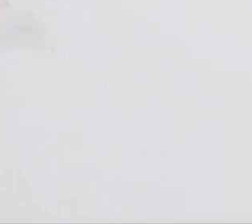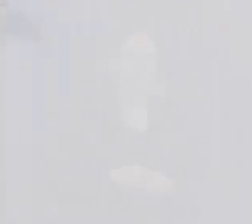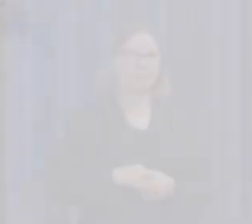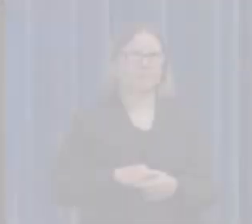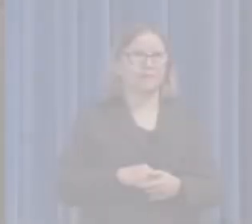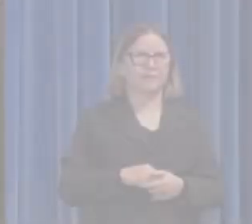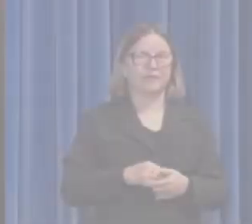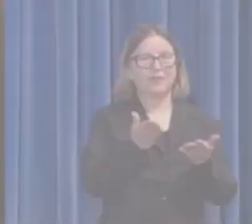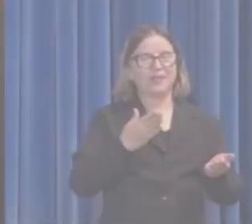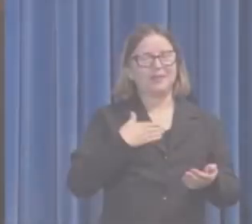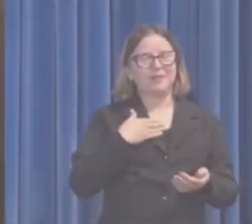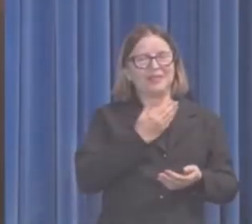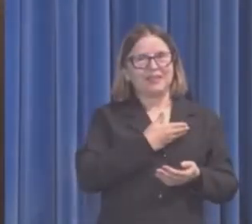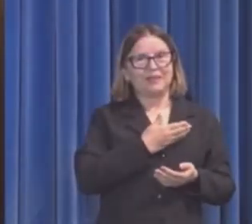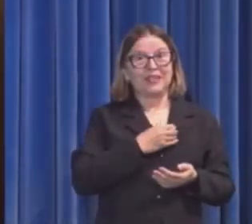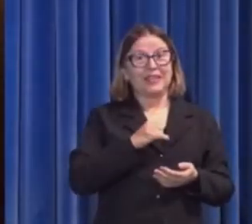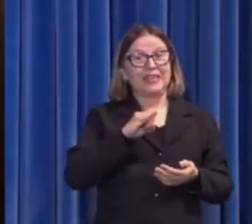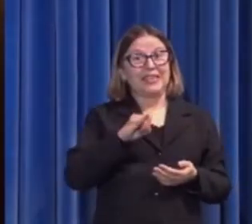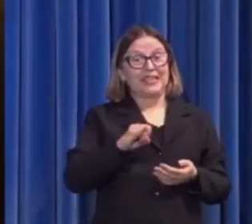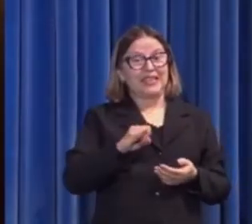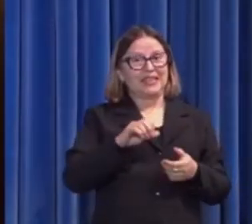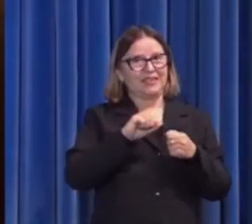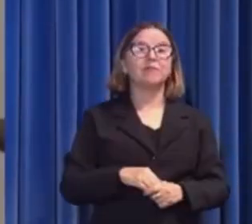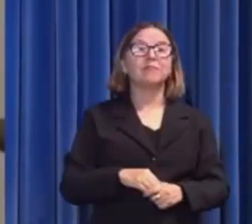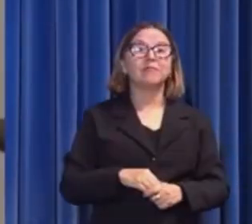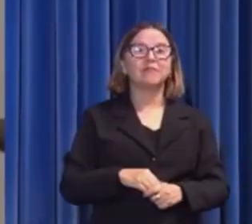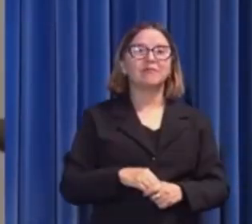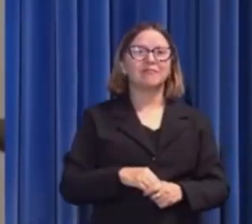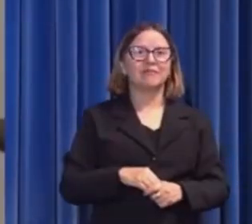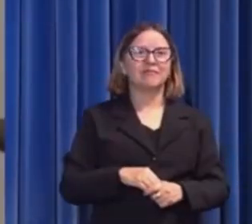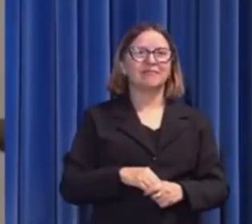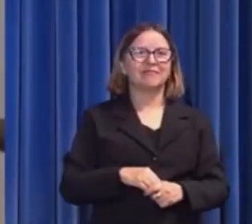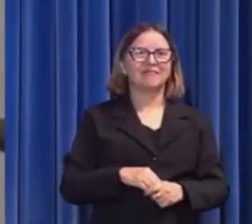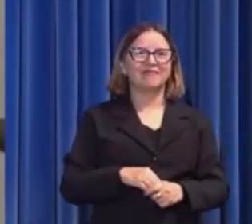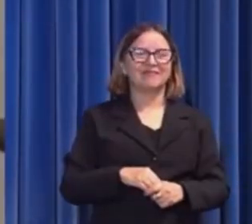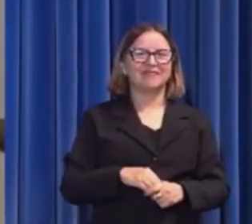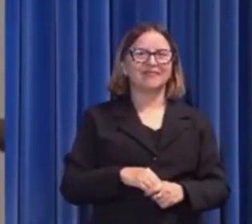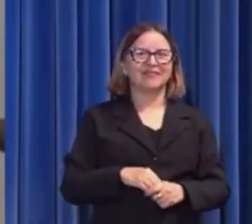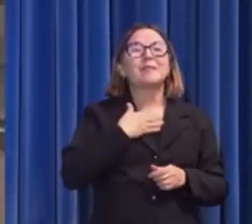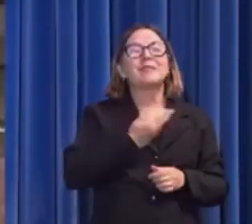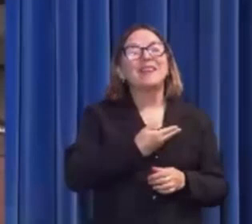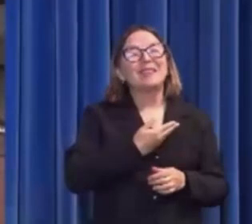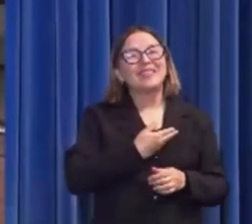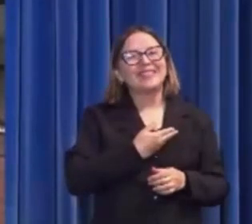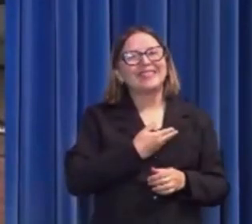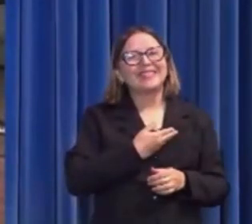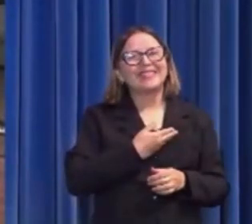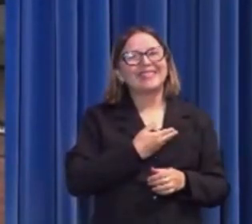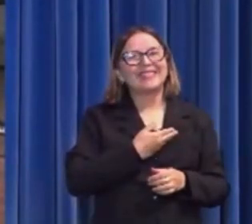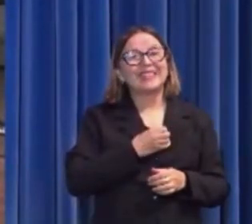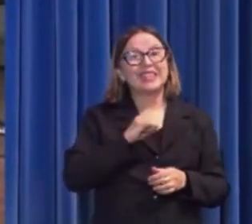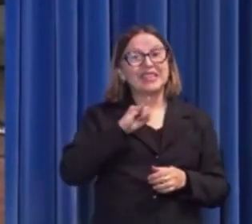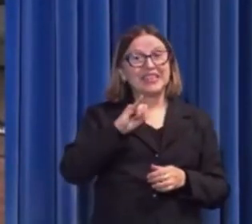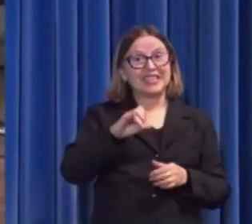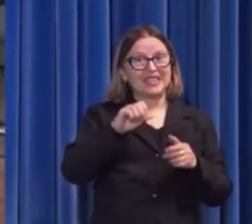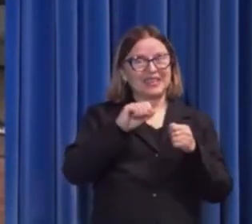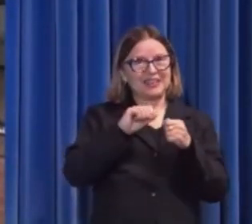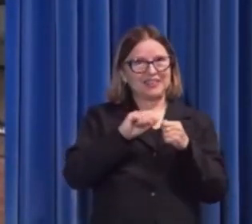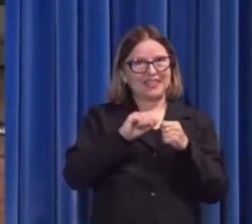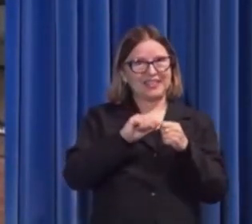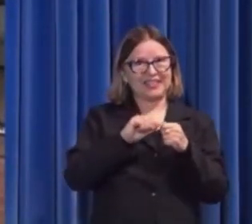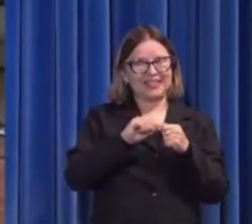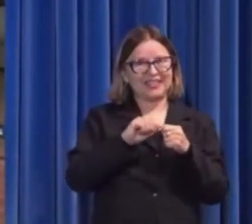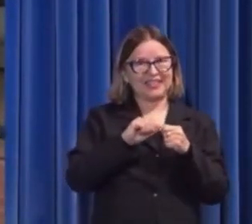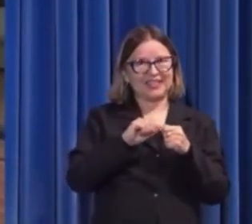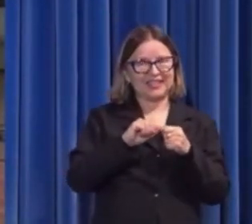Vós sois meus amigos, se fazeis o que eu vos mando. Quando é que você vai ser meu amigo? Quando você fizer o que eu vos mando. O foi